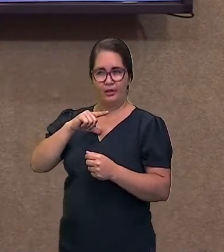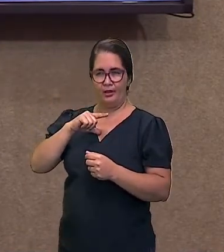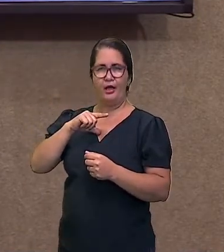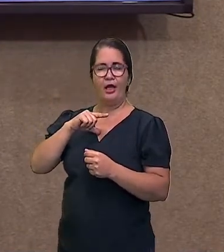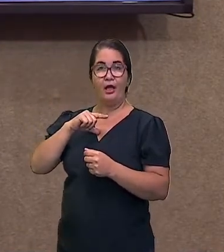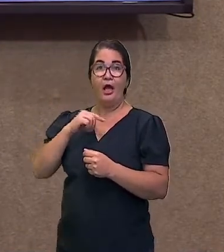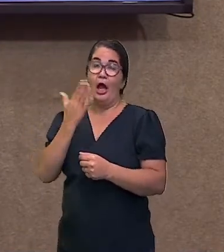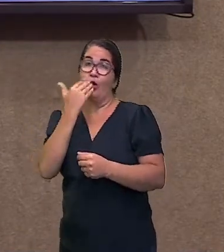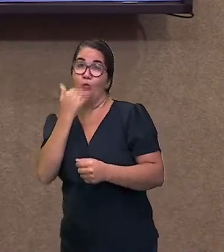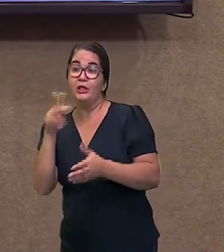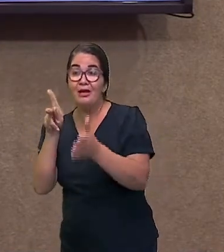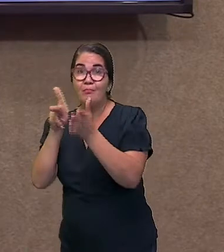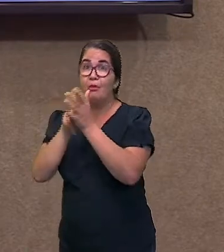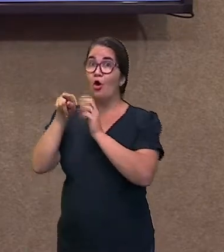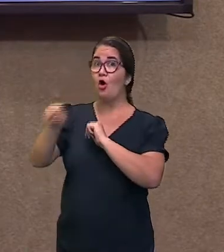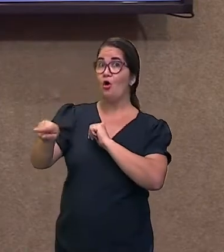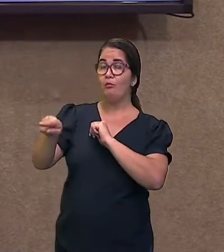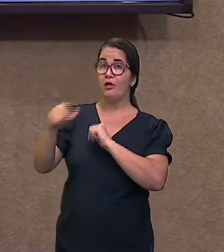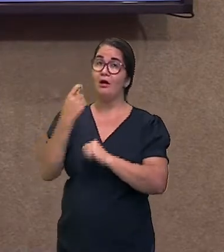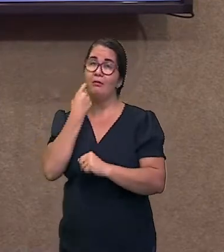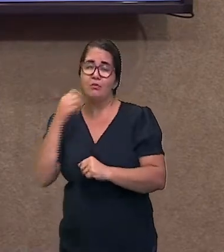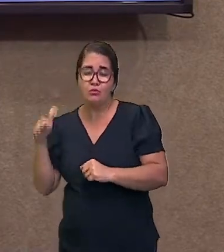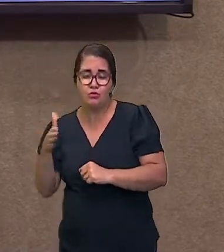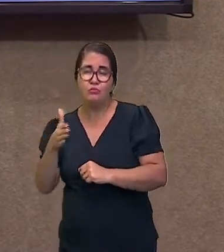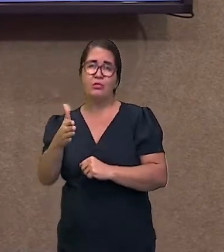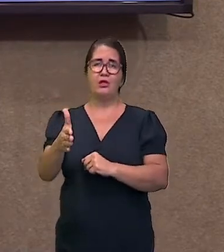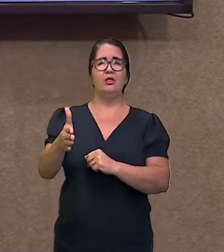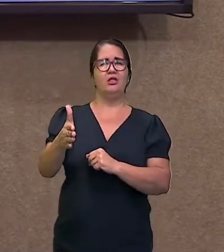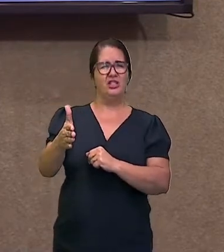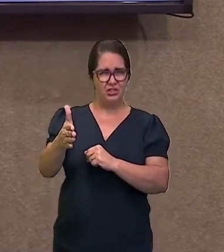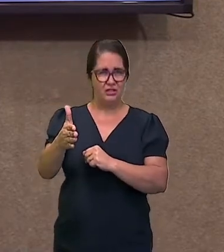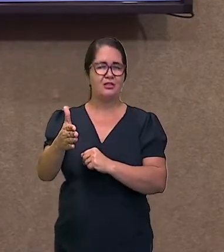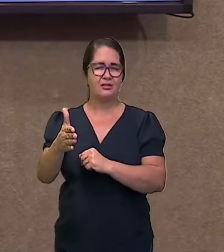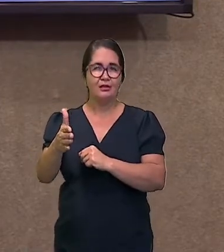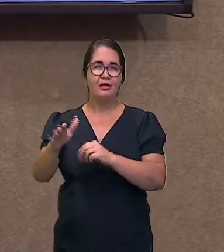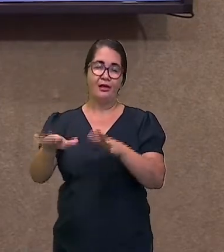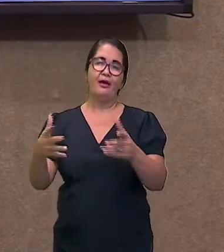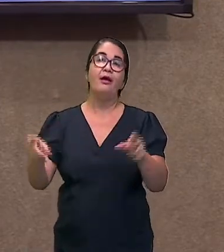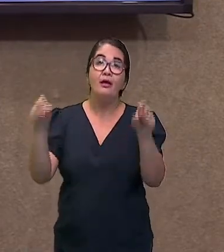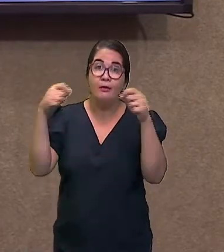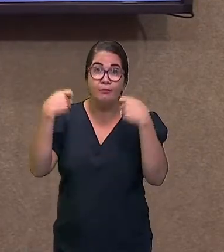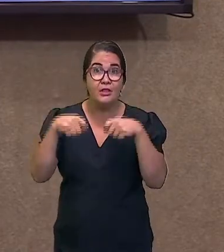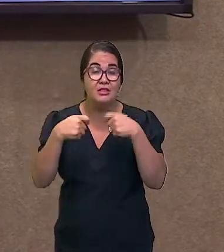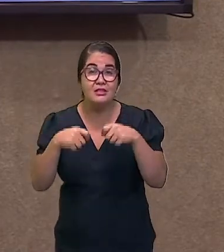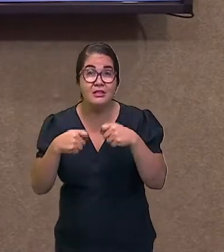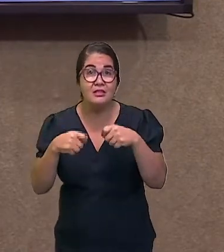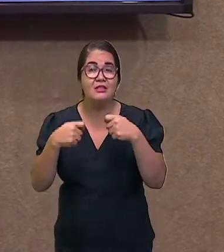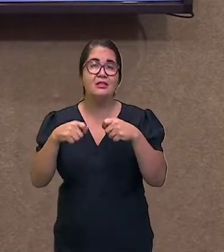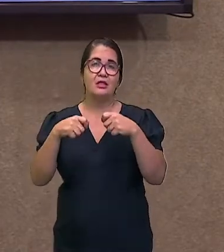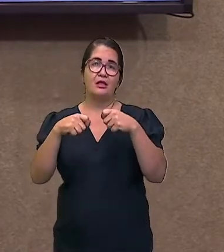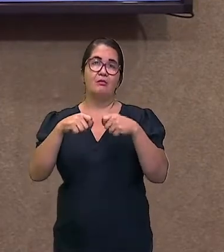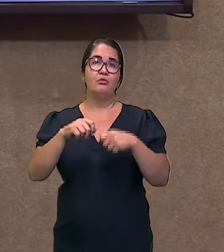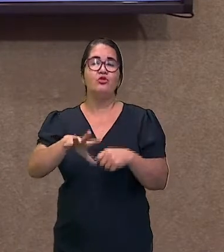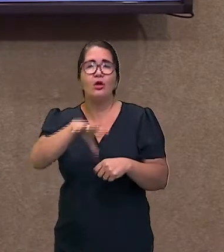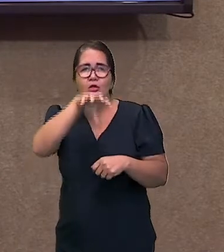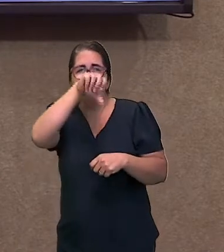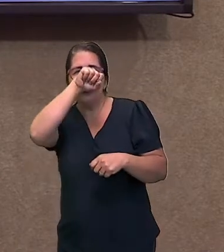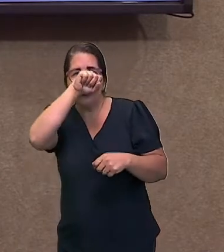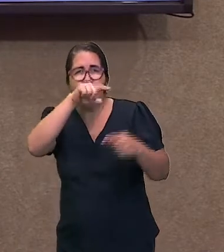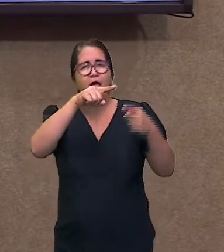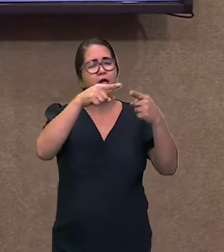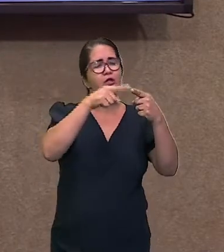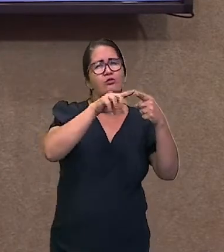Aí nós vamos ter o oxigênio, os outros gases, não só o oxigênio. Nós não temos só o oxigênio como